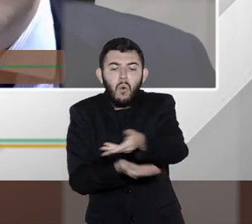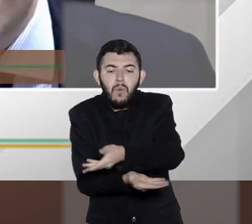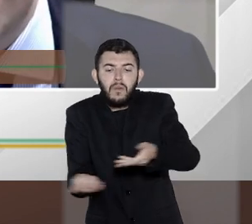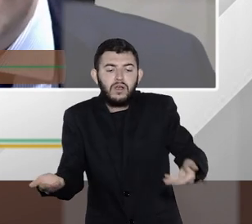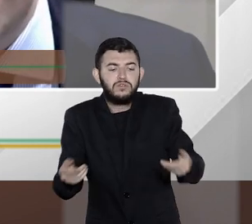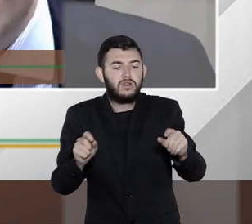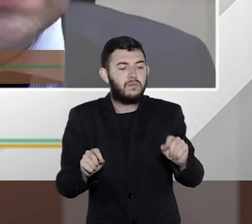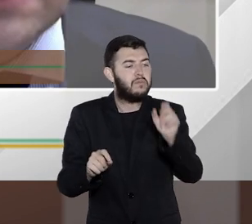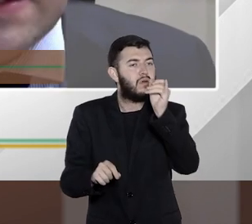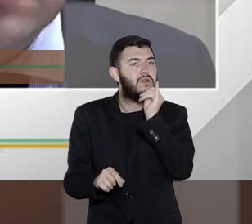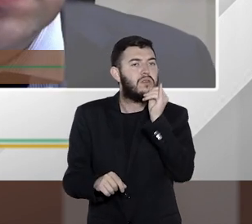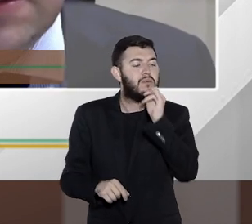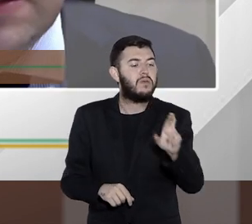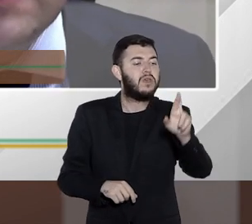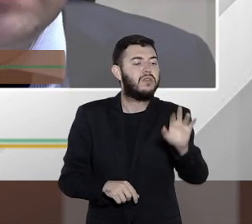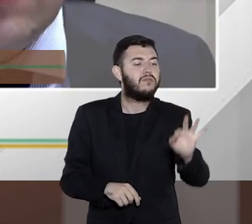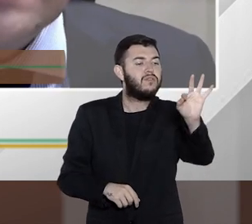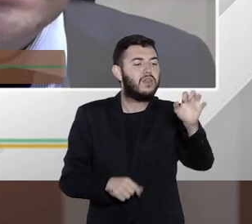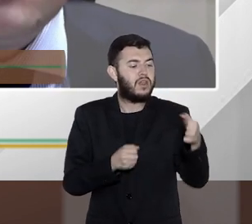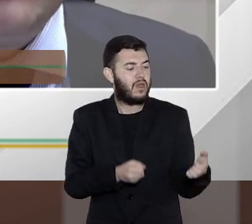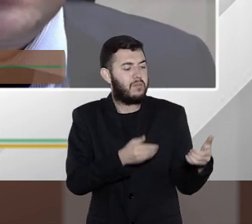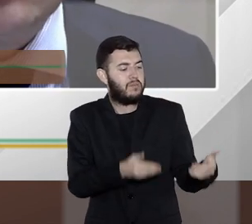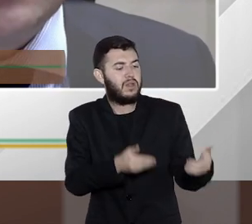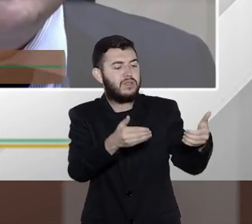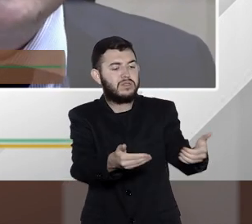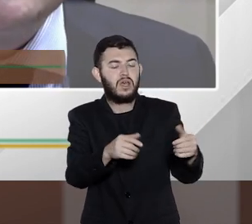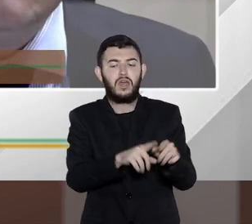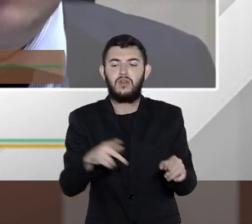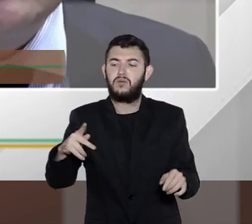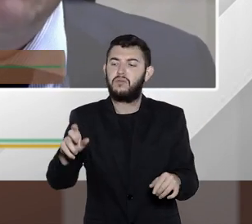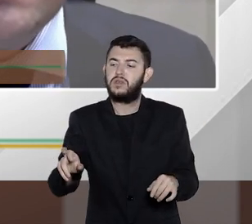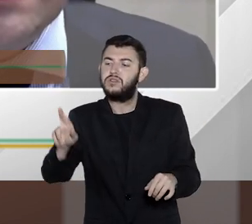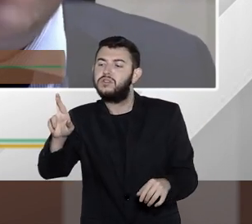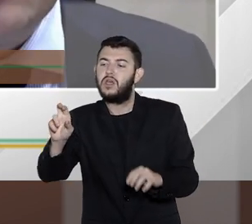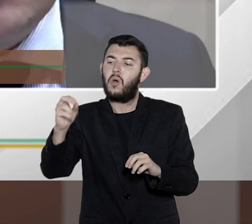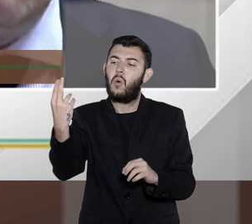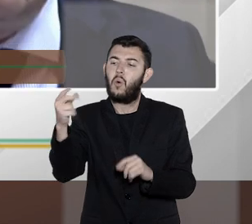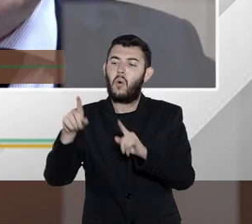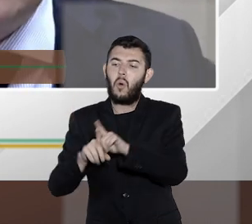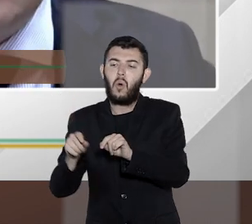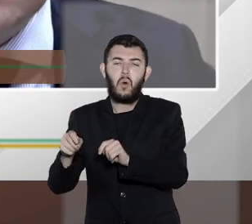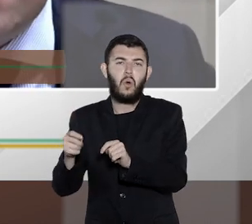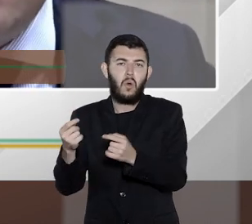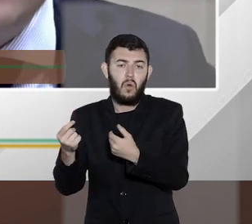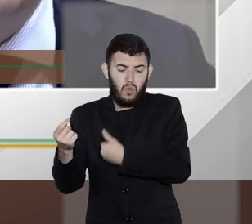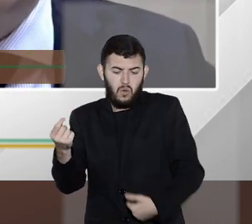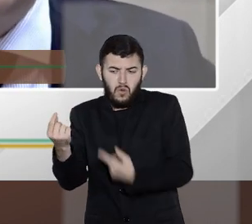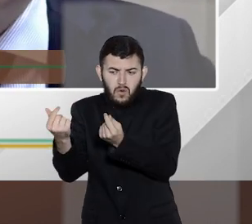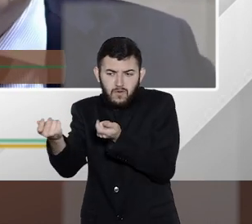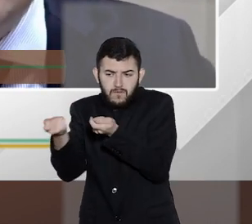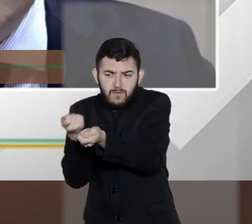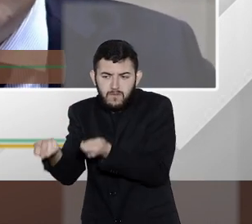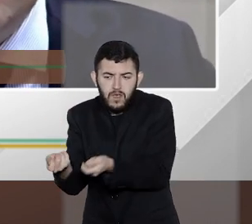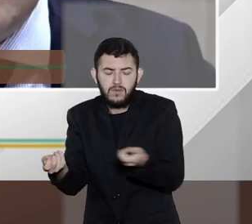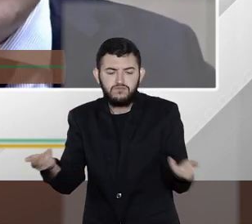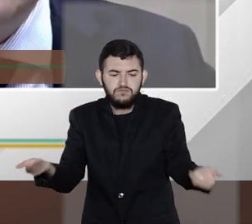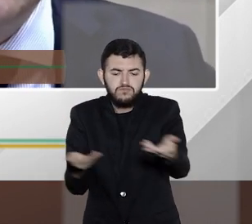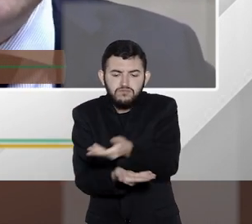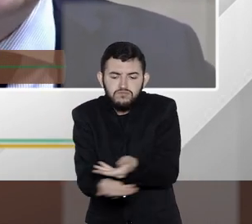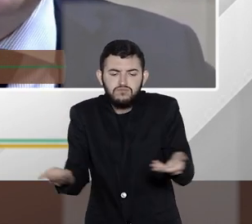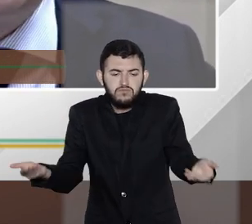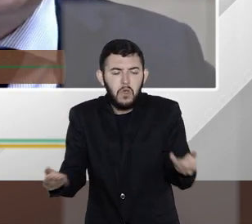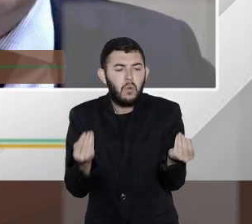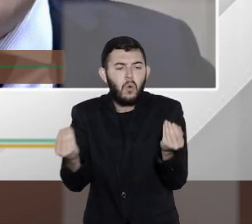Receita Federal e outros ministérios. Então, a Receita Federal já de antemão explica, eu vou fazer o armazenamento, eu faço o cruzamento de